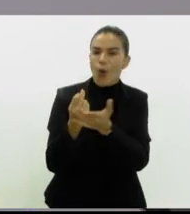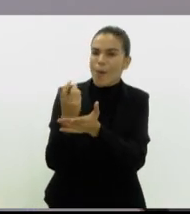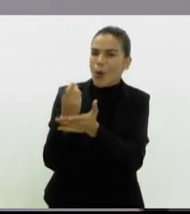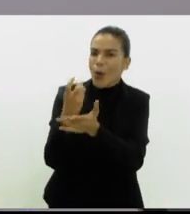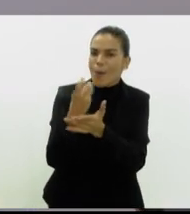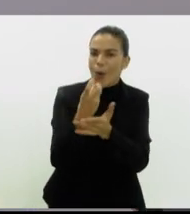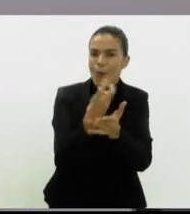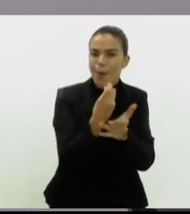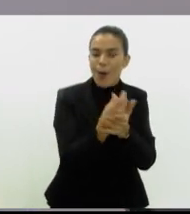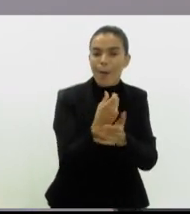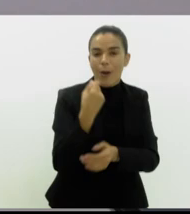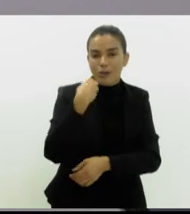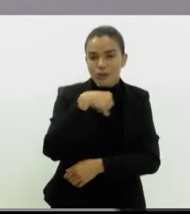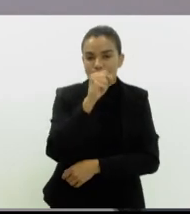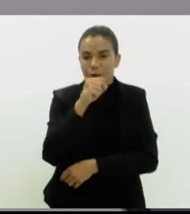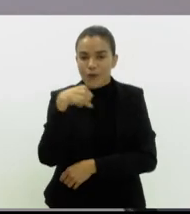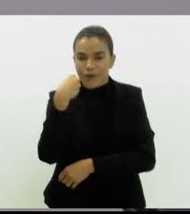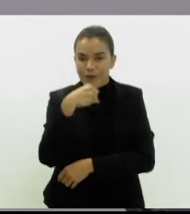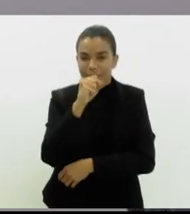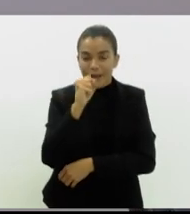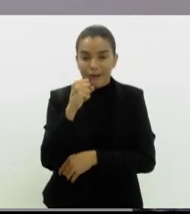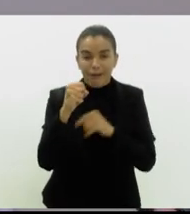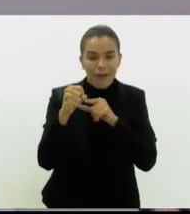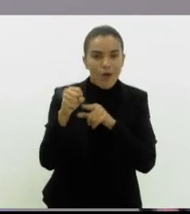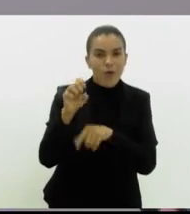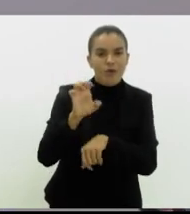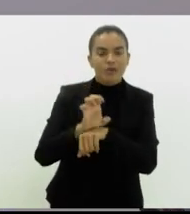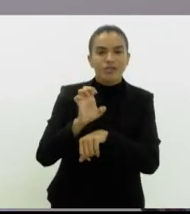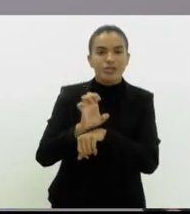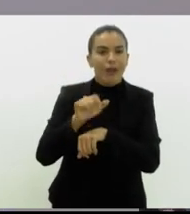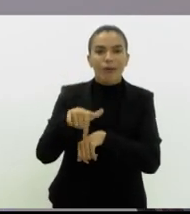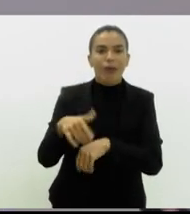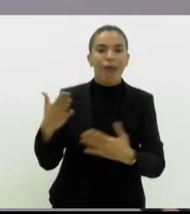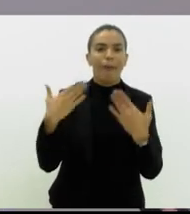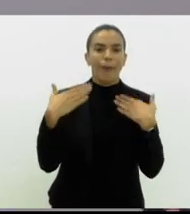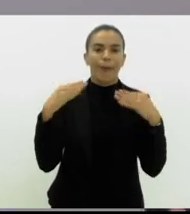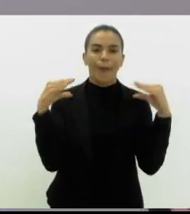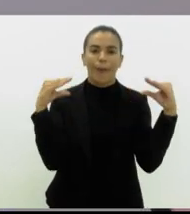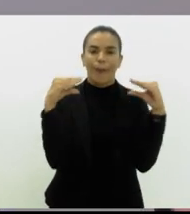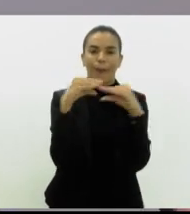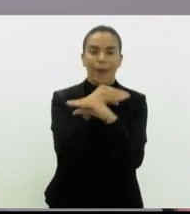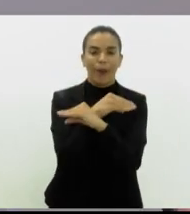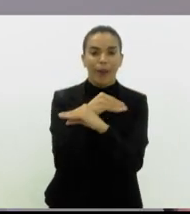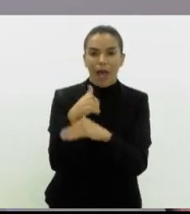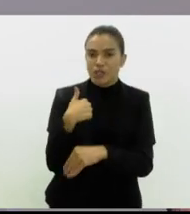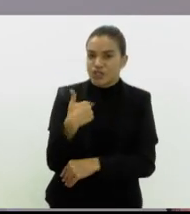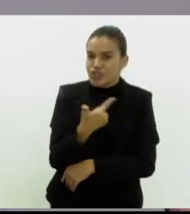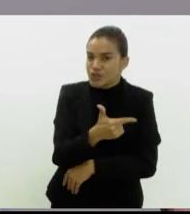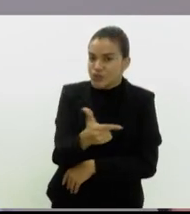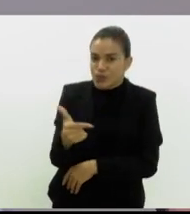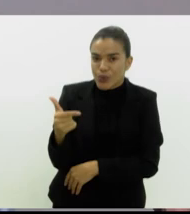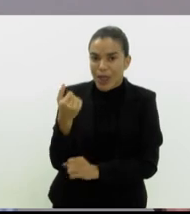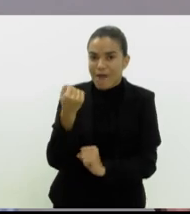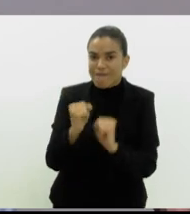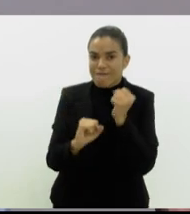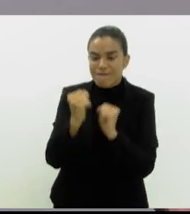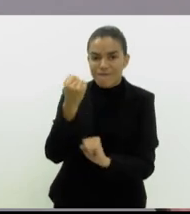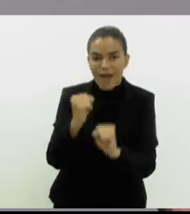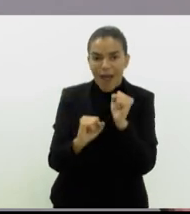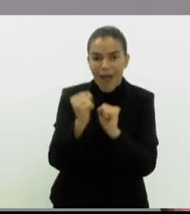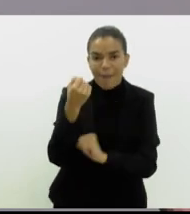país, por exemplo, de sorvete, picolé. Um estado quente. E não tem lógica nós não termos indústrias